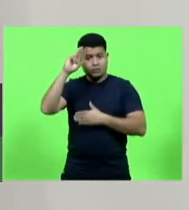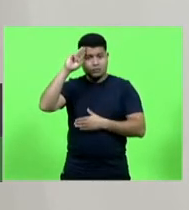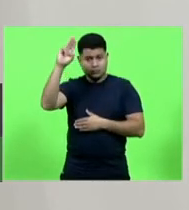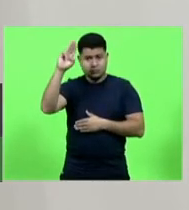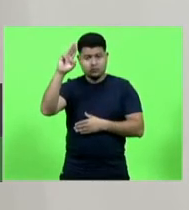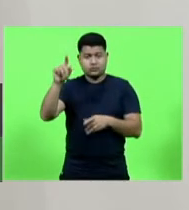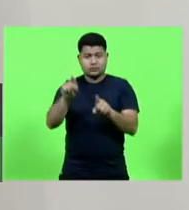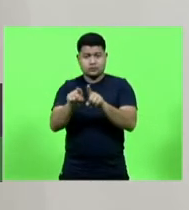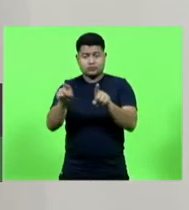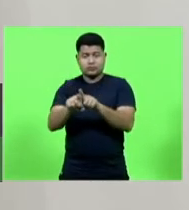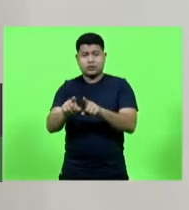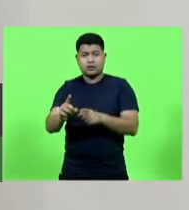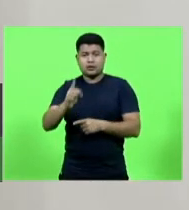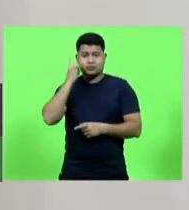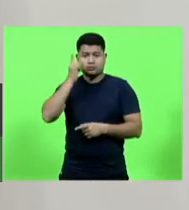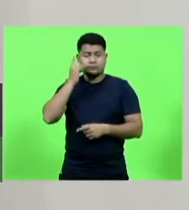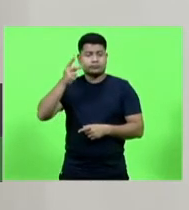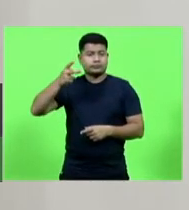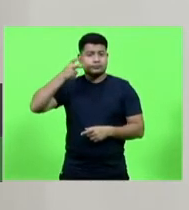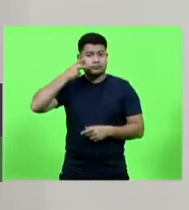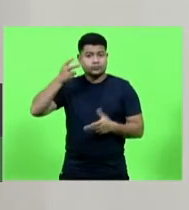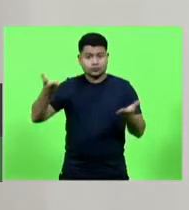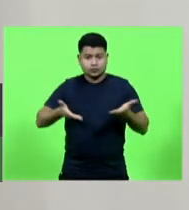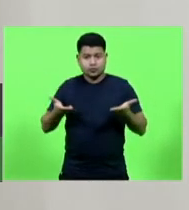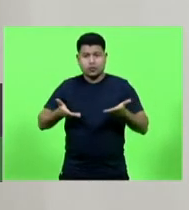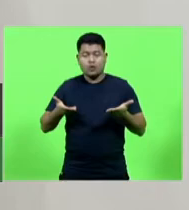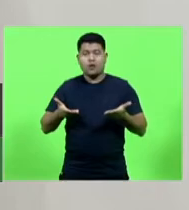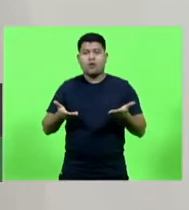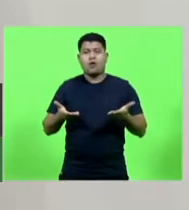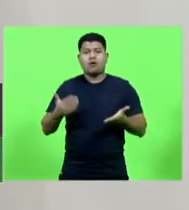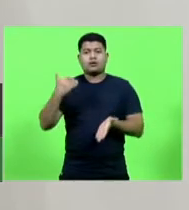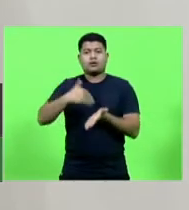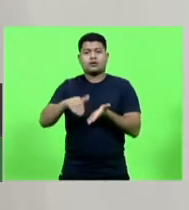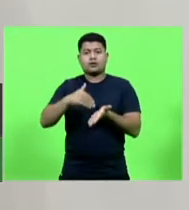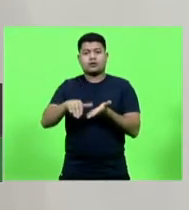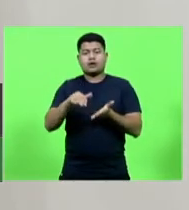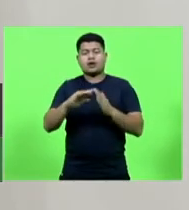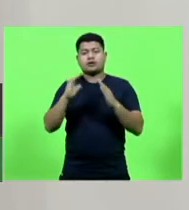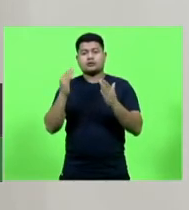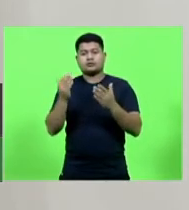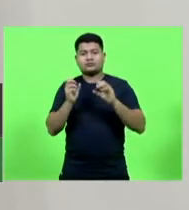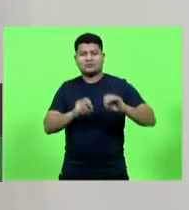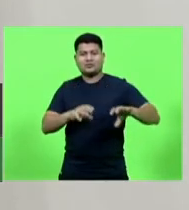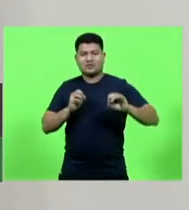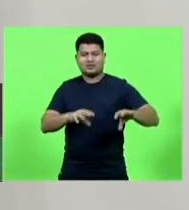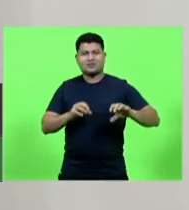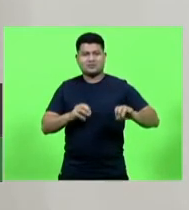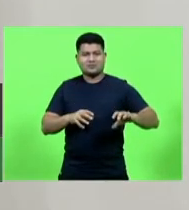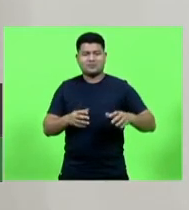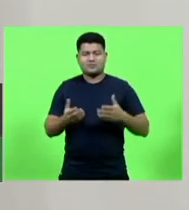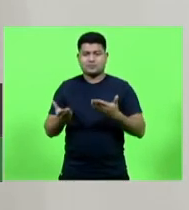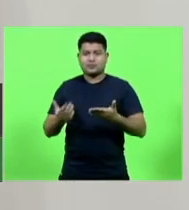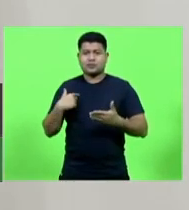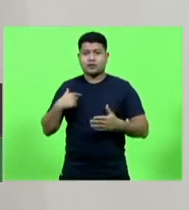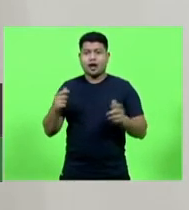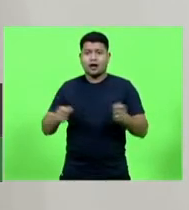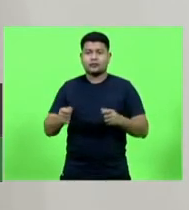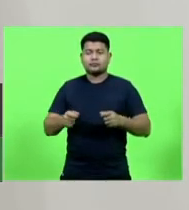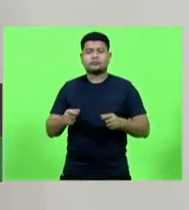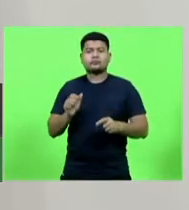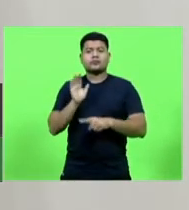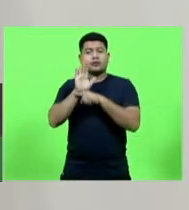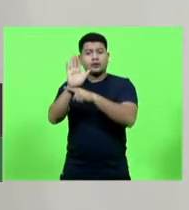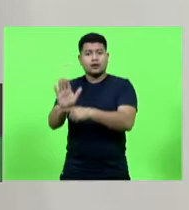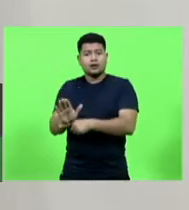ao deputado Vampiro, secretário de Educação, para que a possa colaborar também para que as artes marciais,